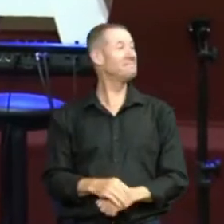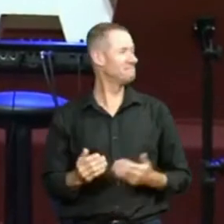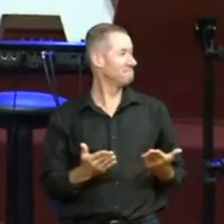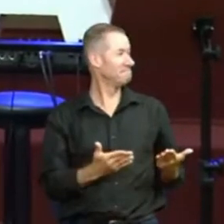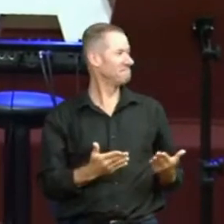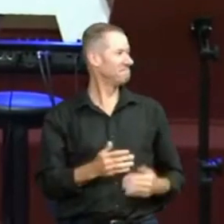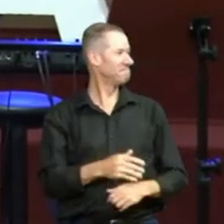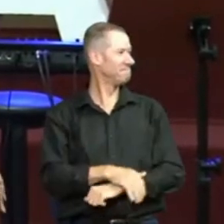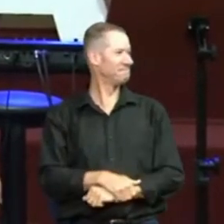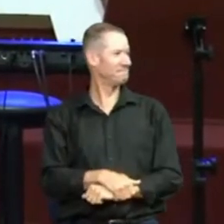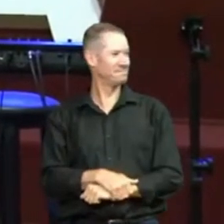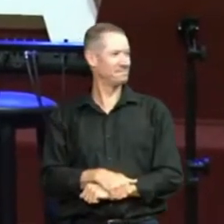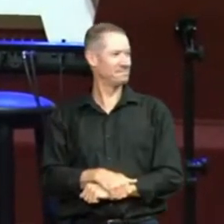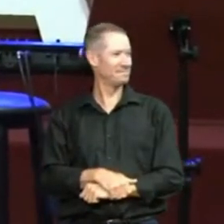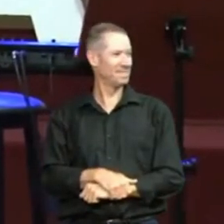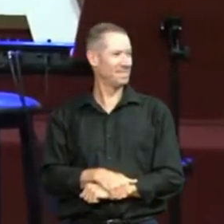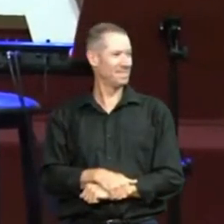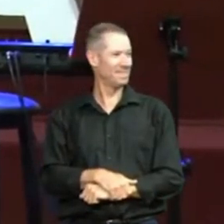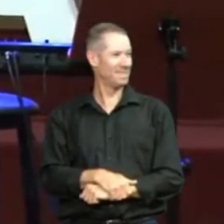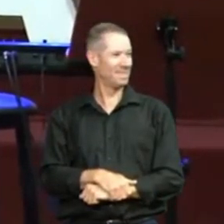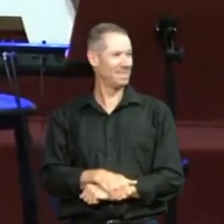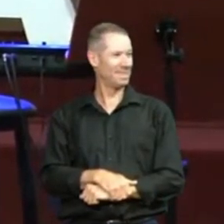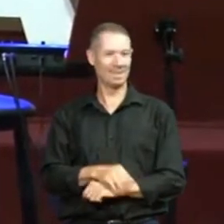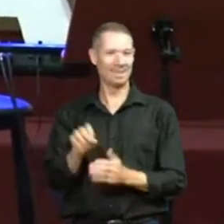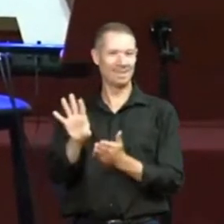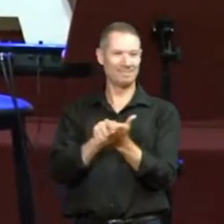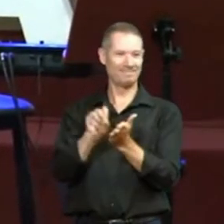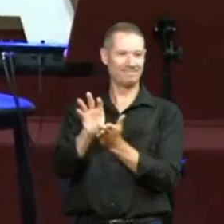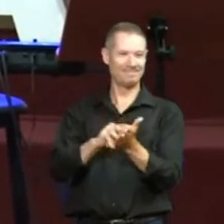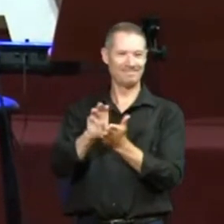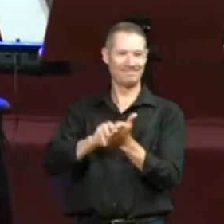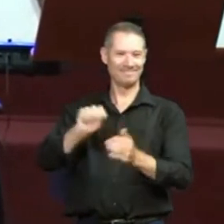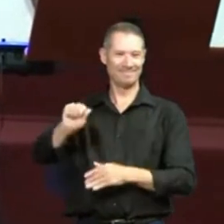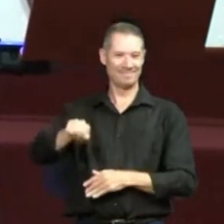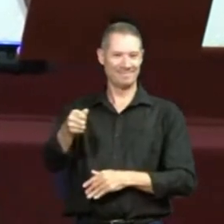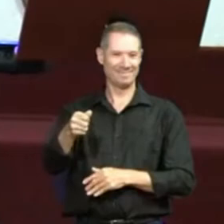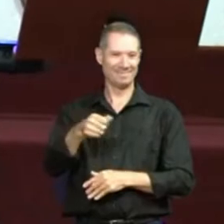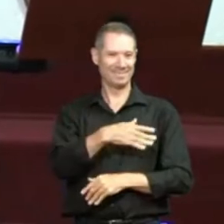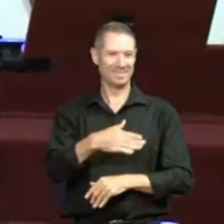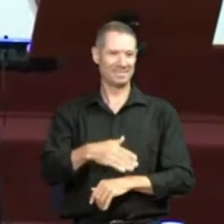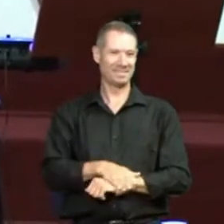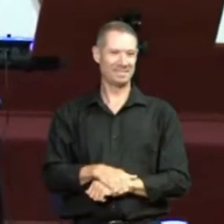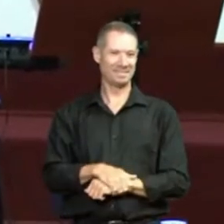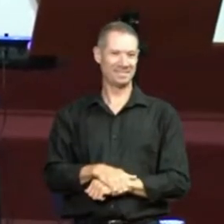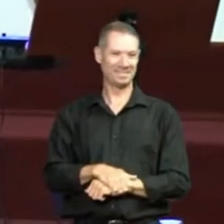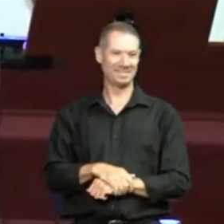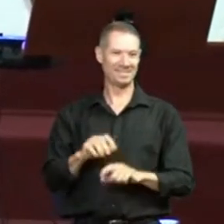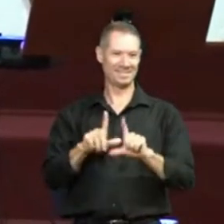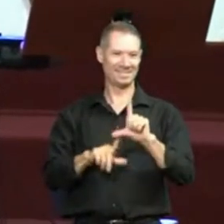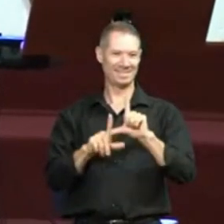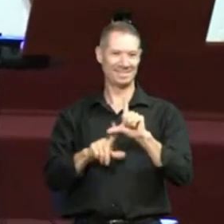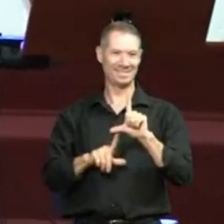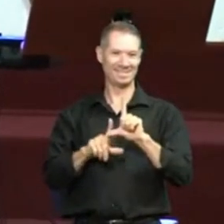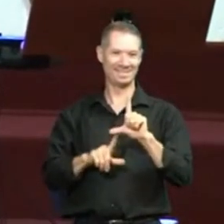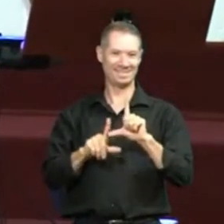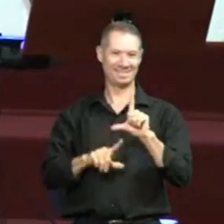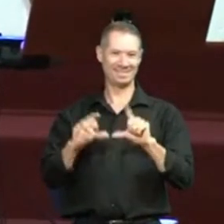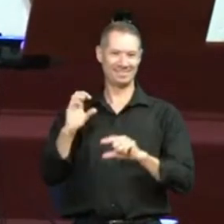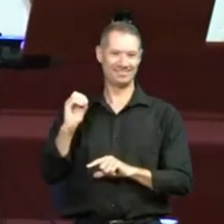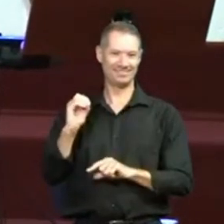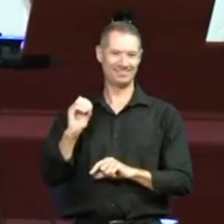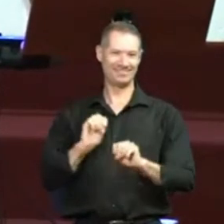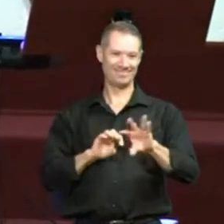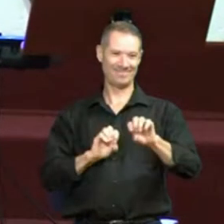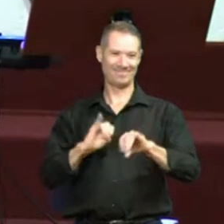E a gente vai fazer... Nós vamos agora aprender a fazer o oi. Essa aqui é a letra O. E essa é a letra